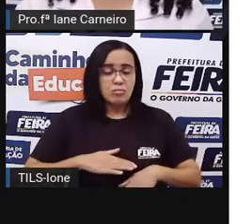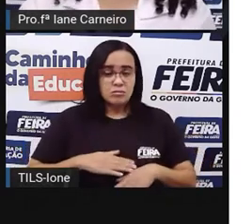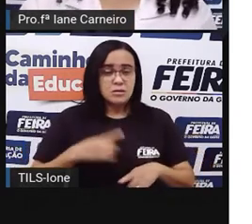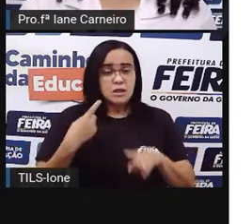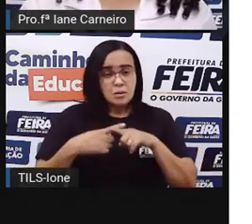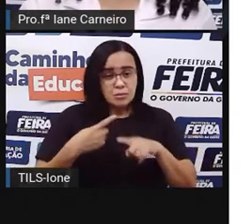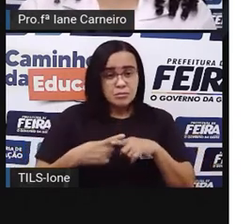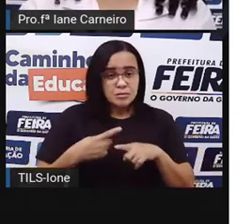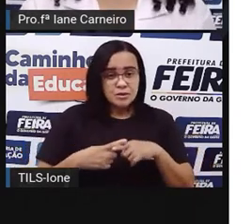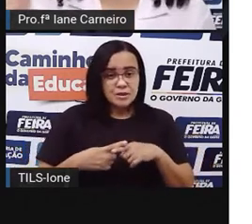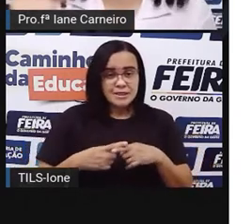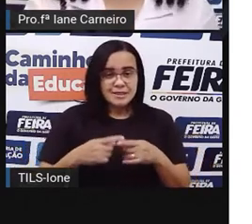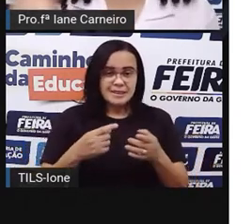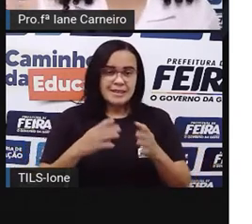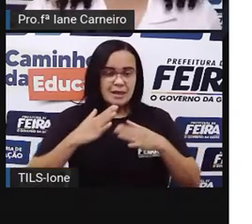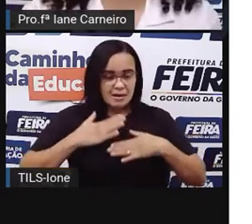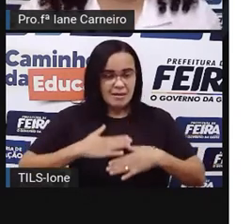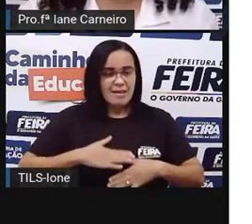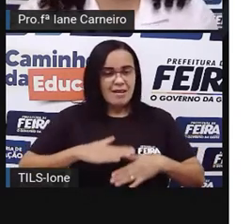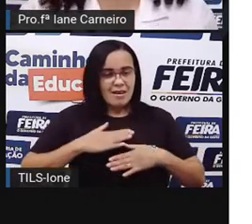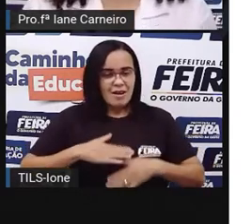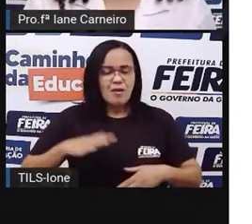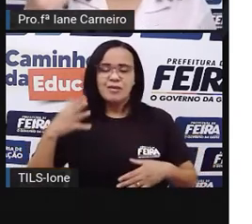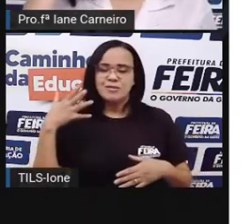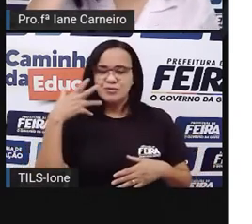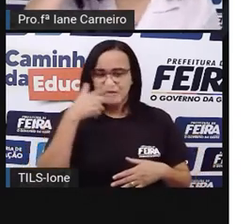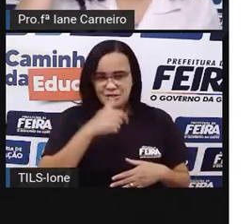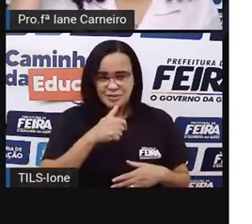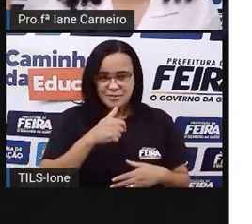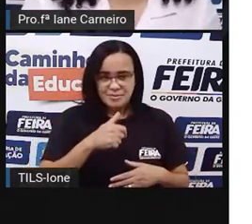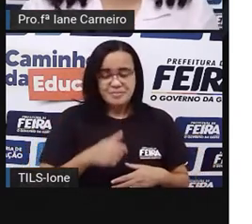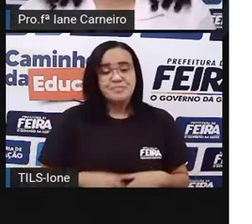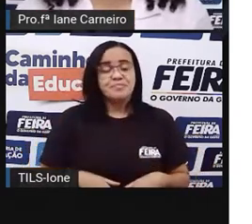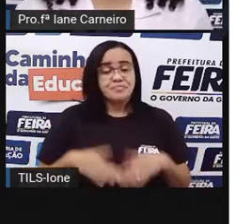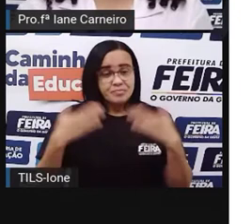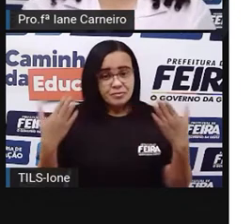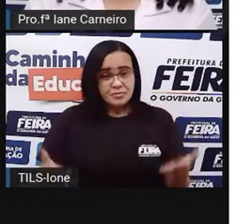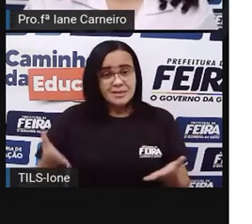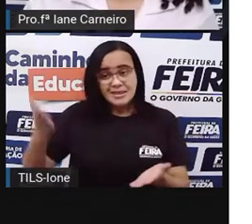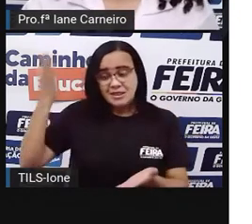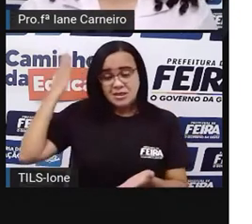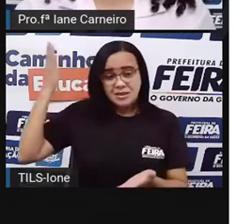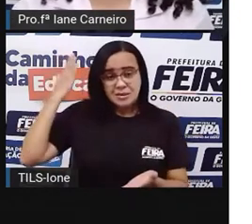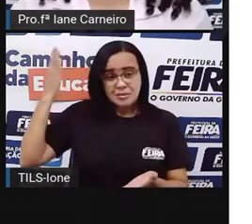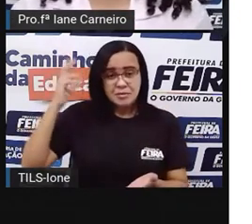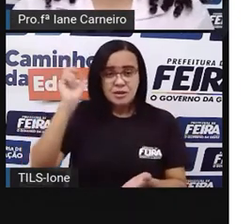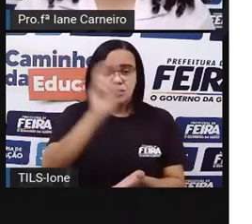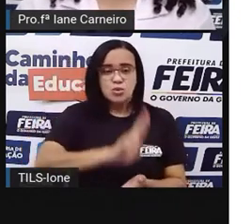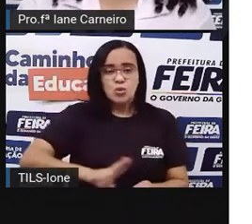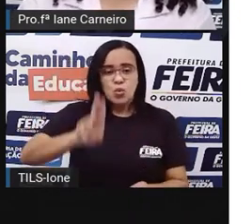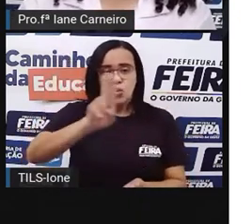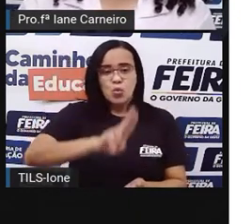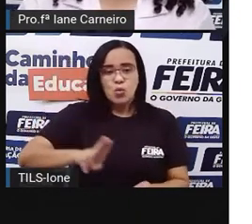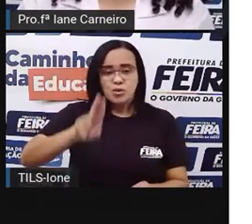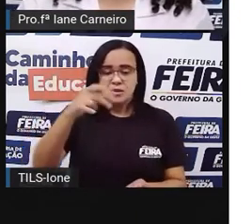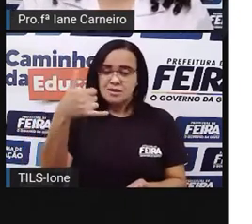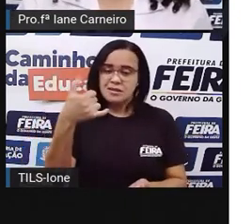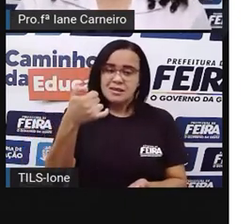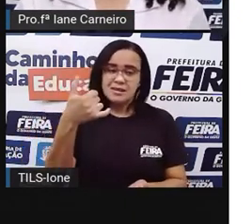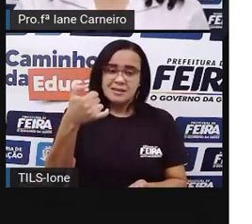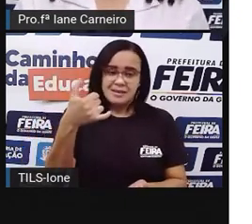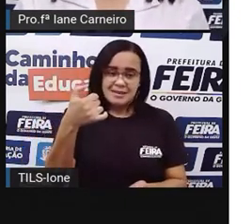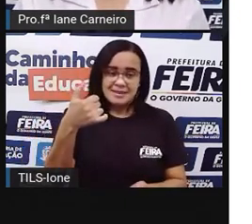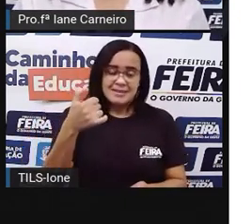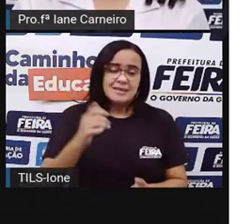caneta nanquim, né? Ou aquela de pena, né? Então, é uma técnica muito